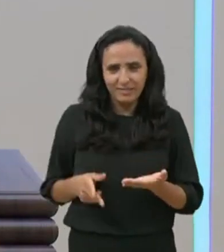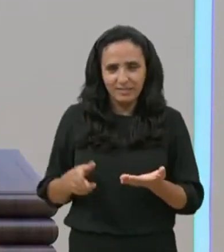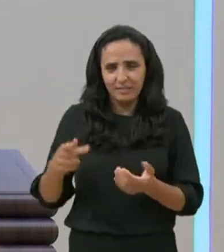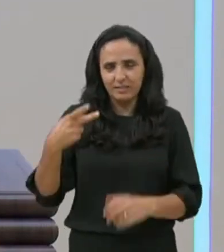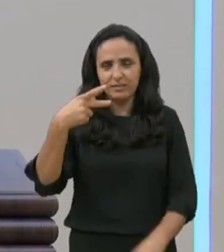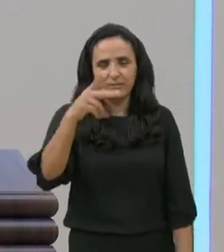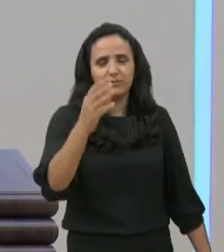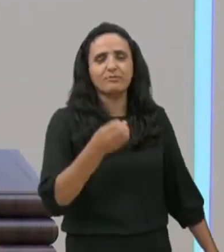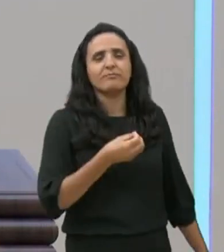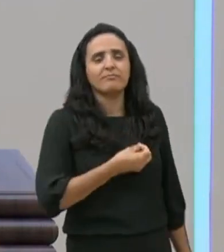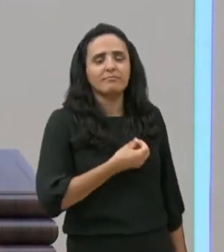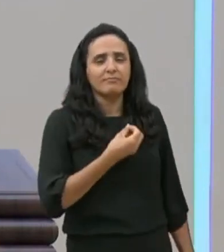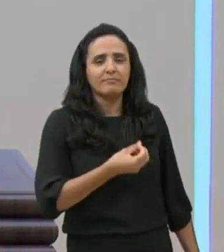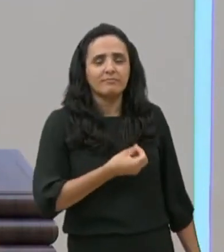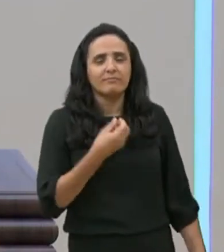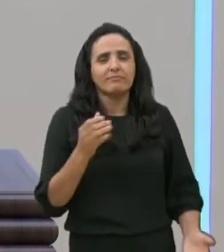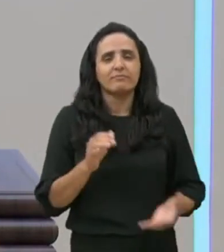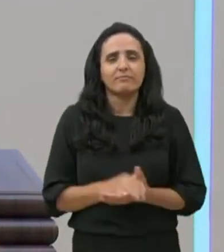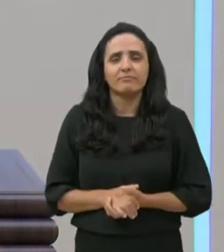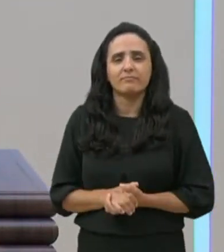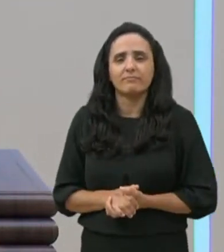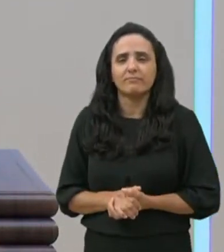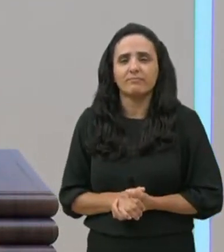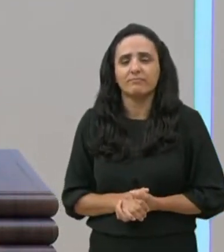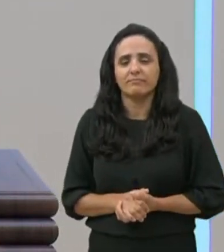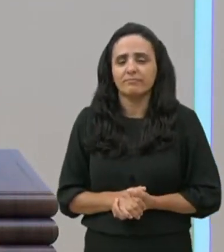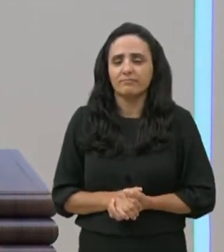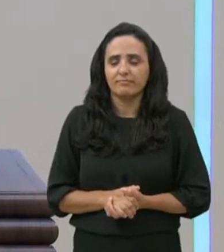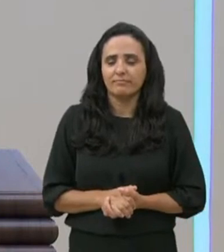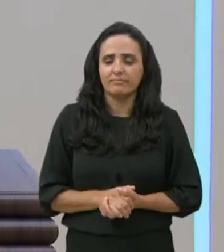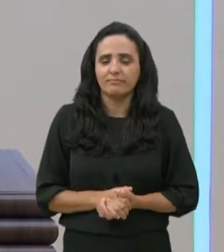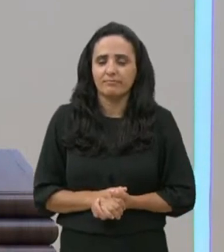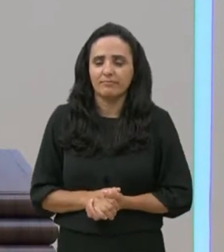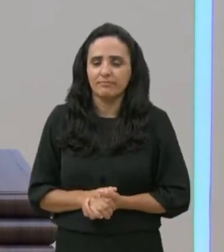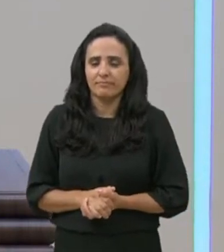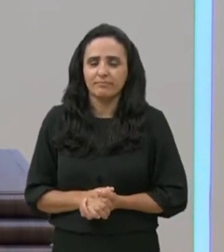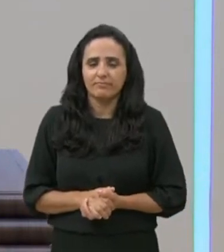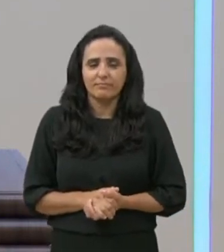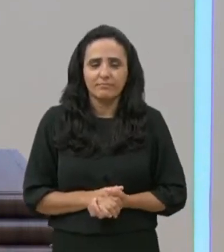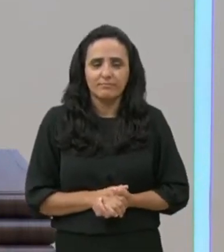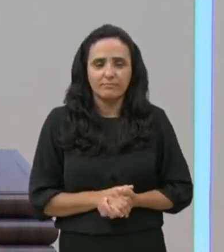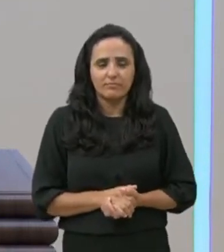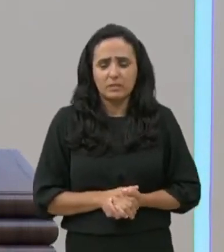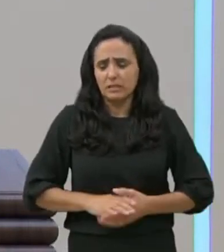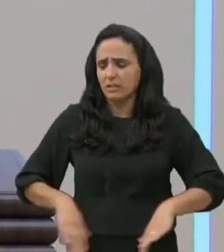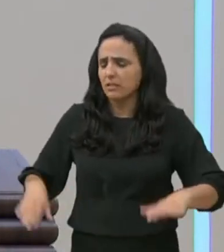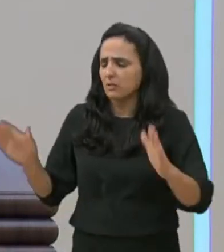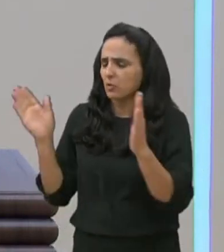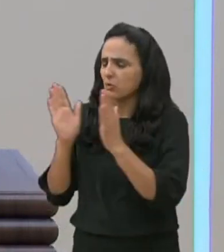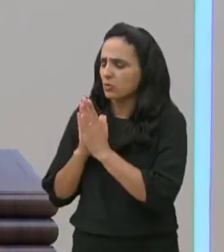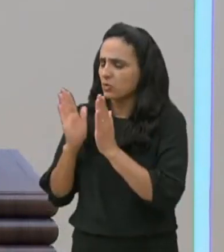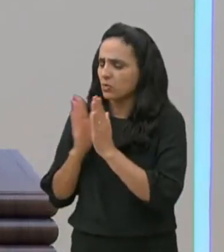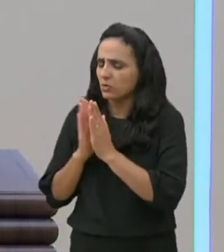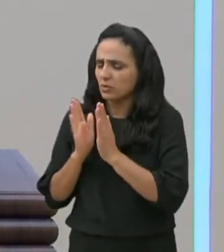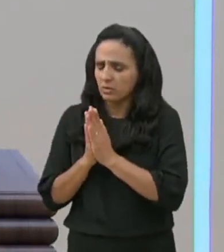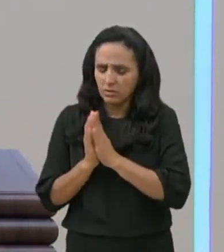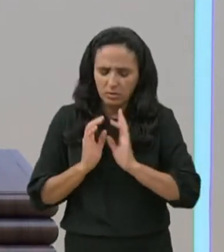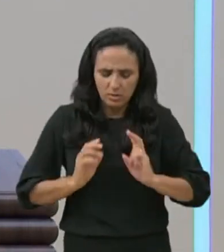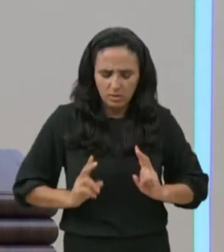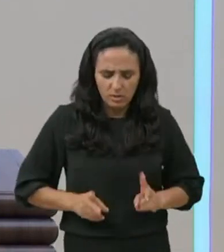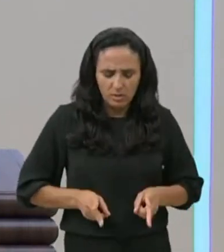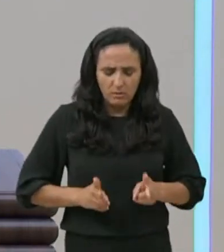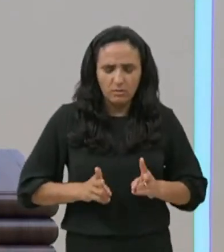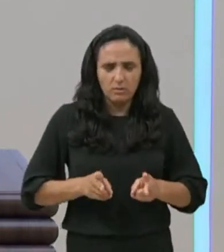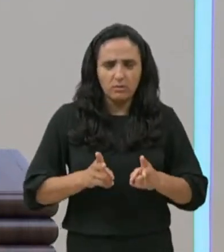da tua intercessão, aqueles homens, foram à busca, de Jesus, para dar saúde,